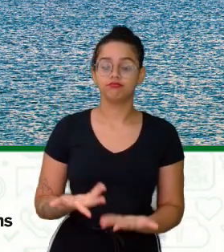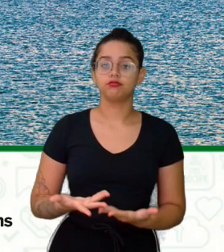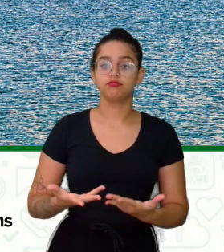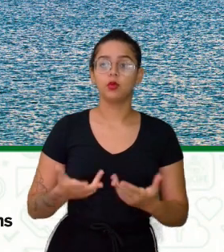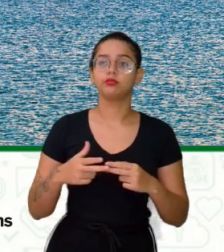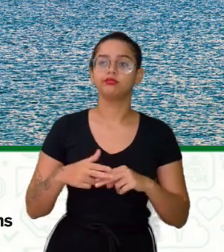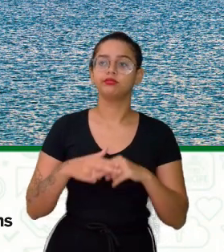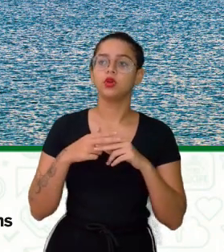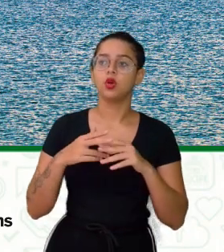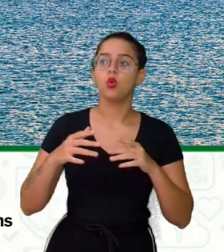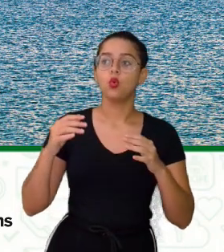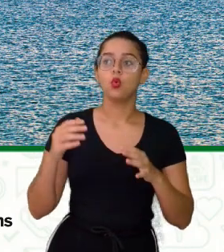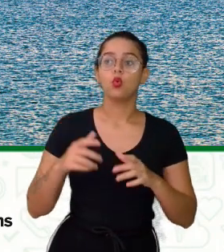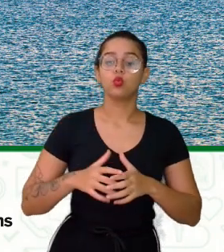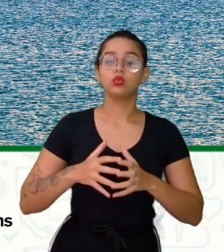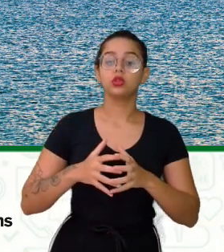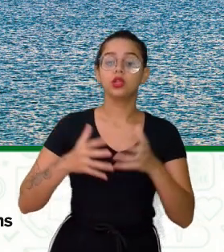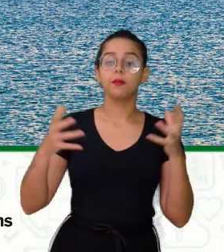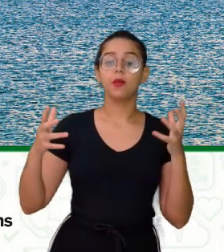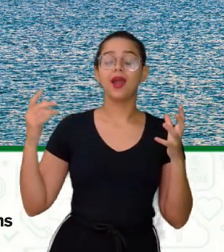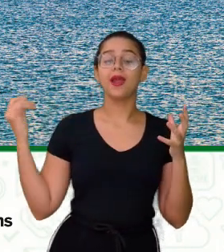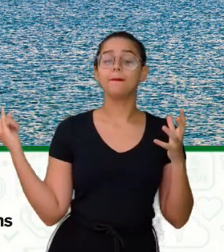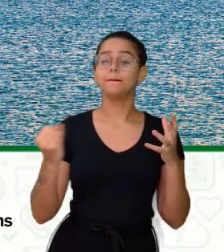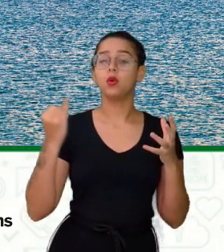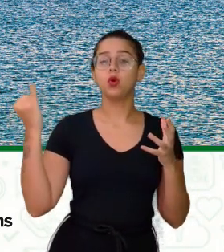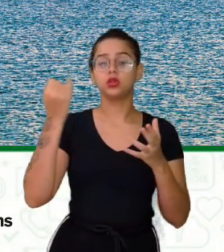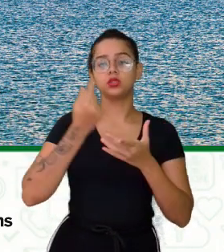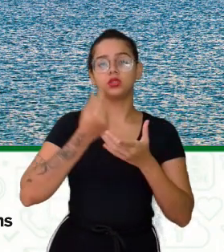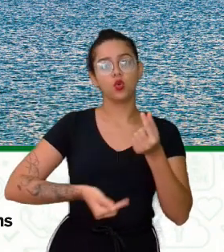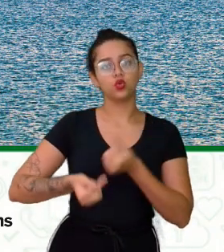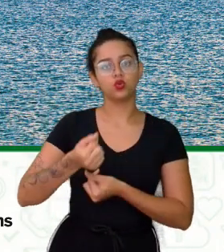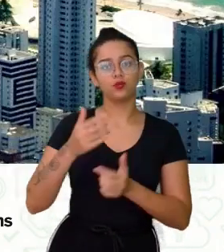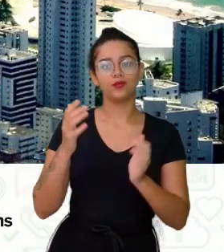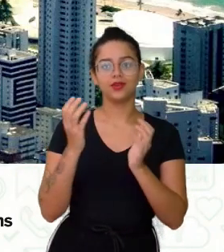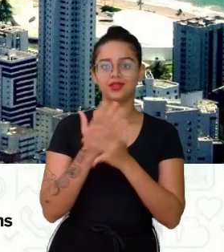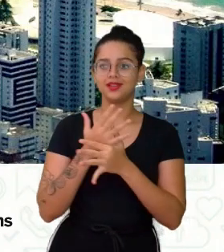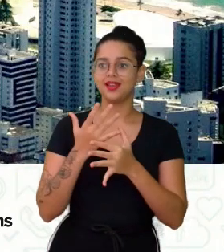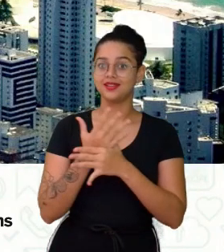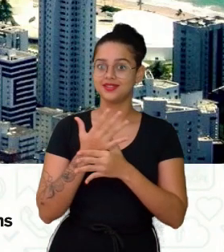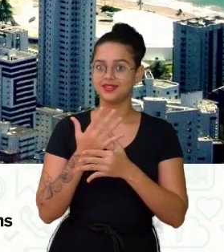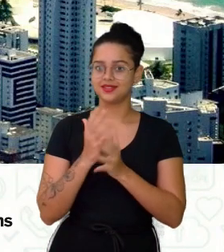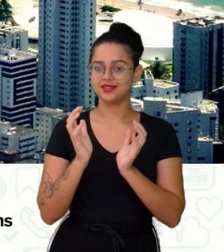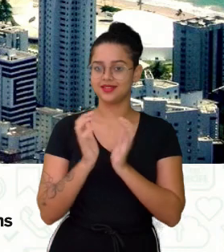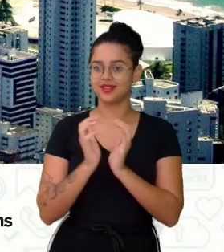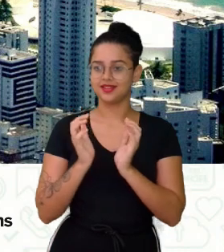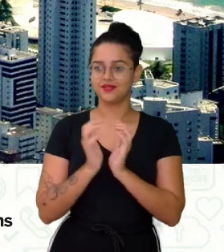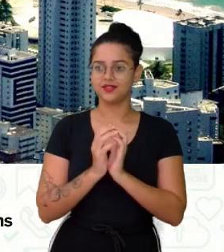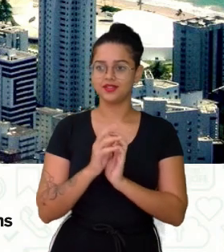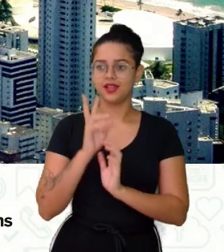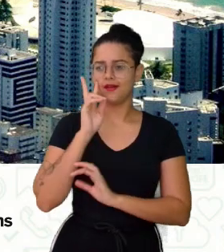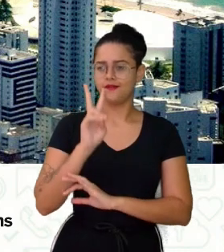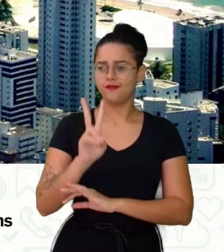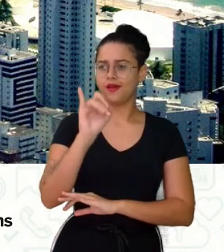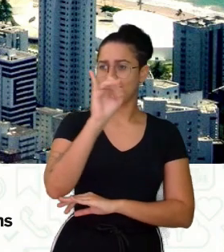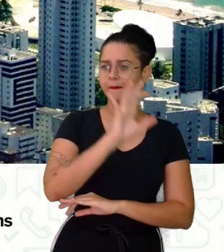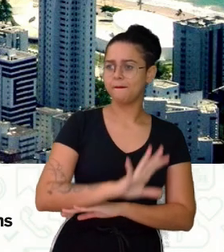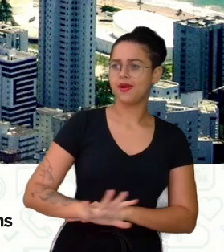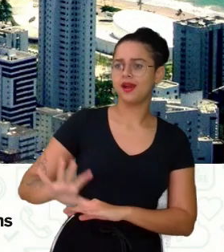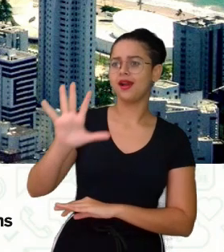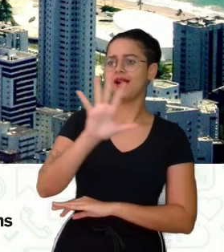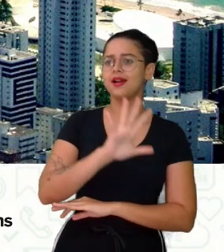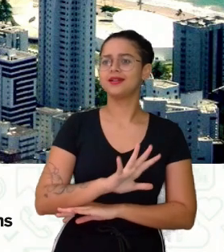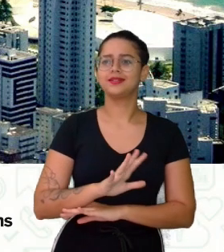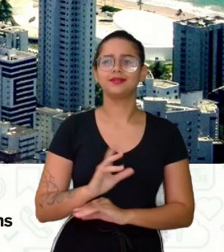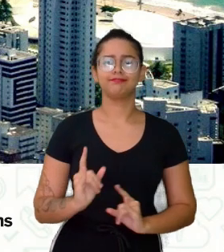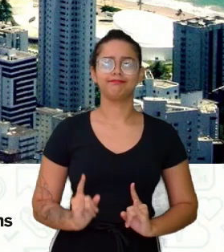tamanho Da importância Econômica Da nossa Cidade Aqui você vê Uma imagem Uma tirada